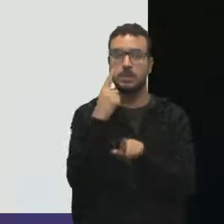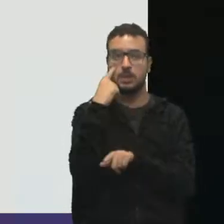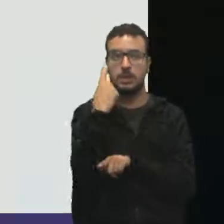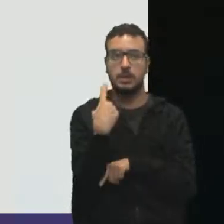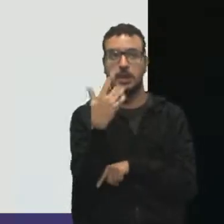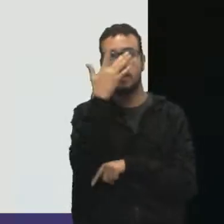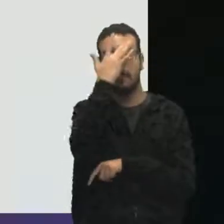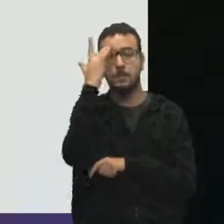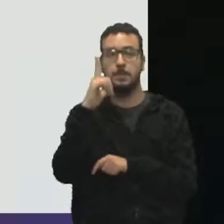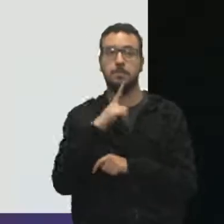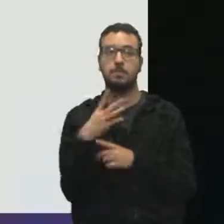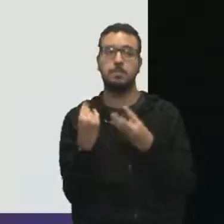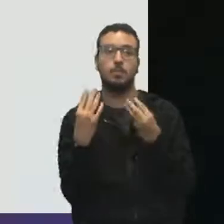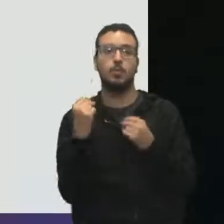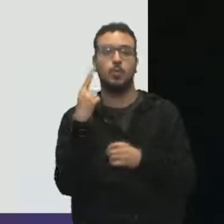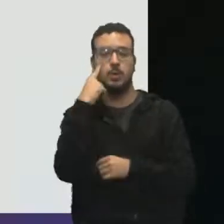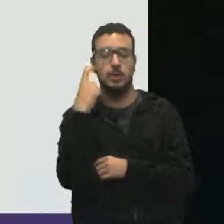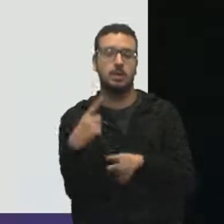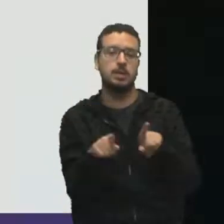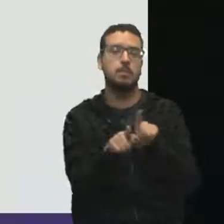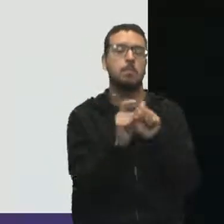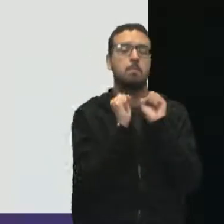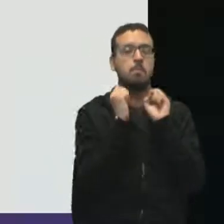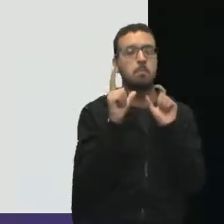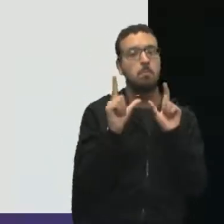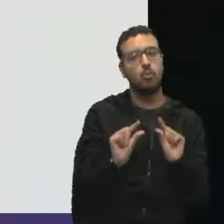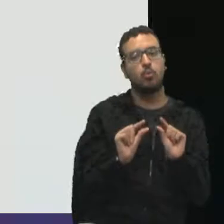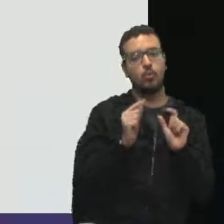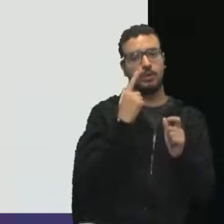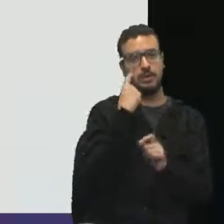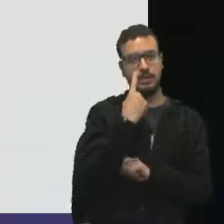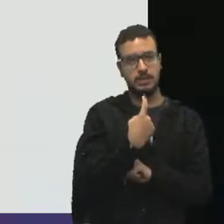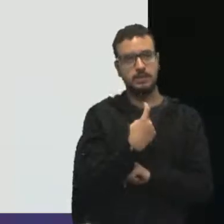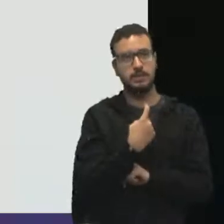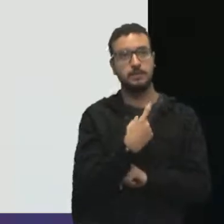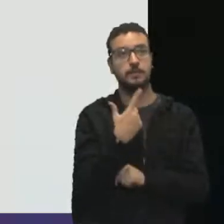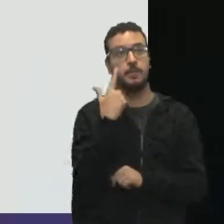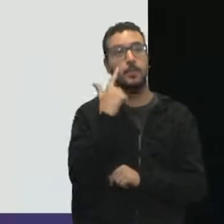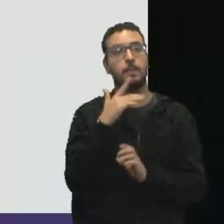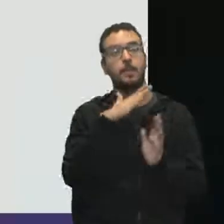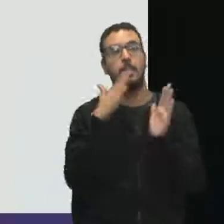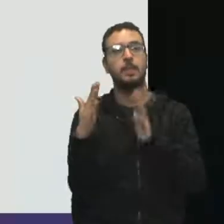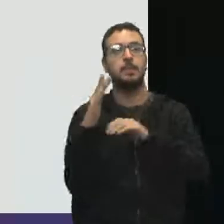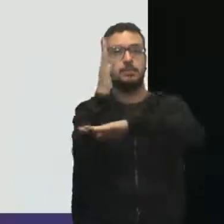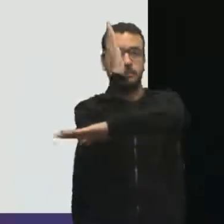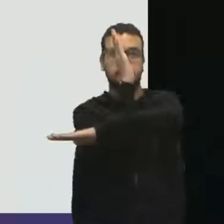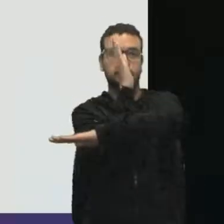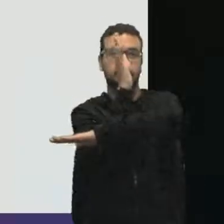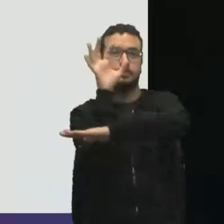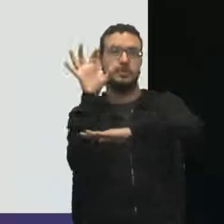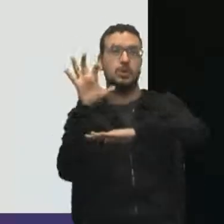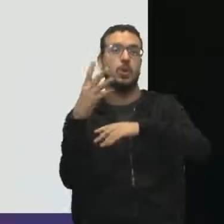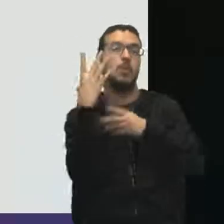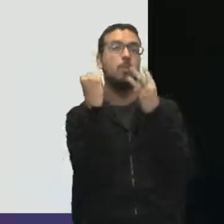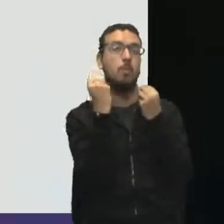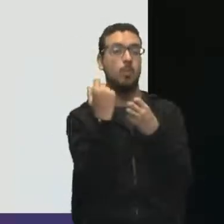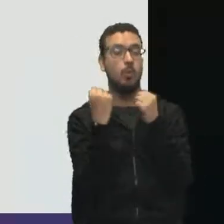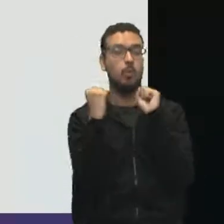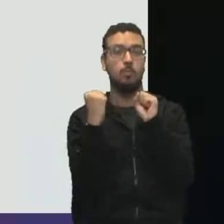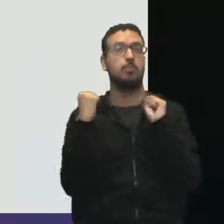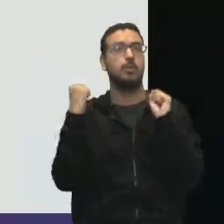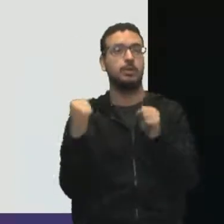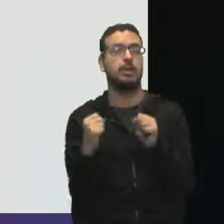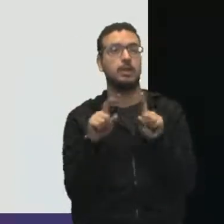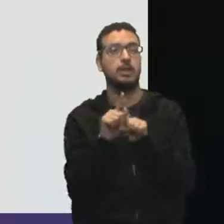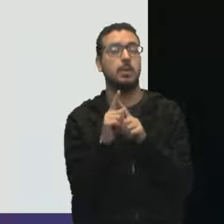pessoas que têm pouco interesse no nosso projeto. então aqui neste quadrante de muito poder e muito